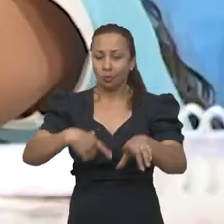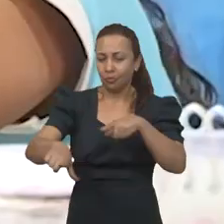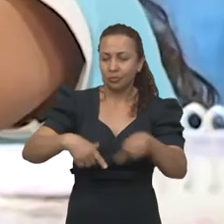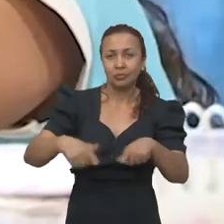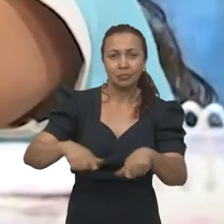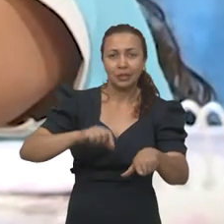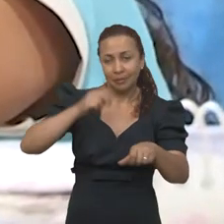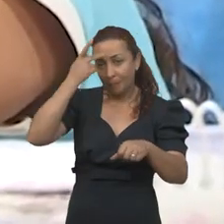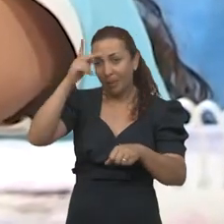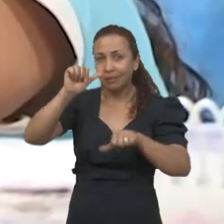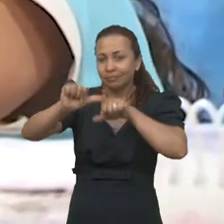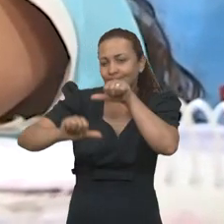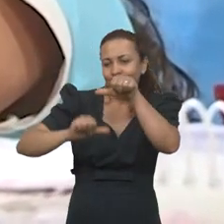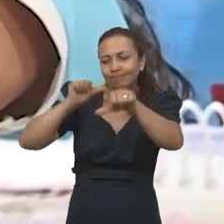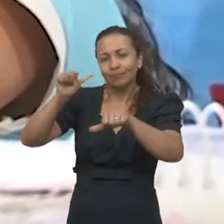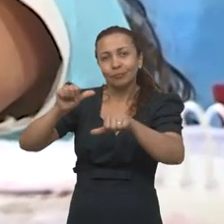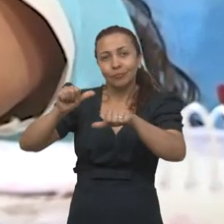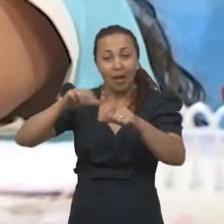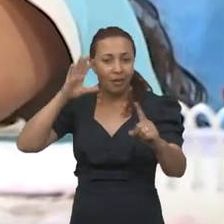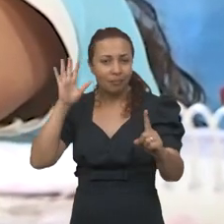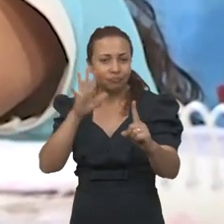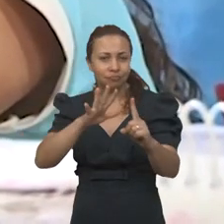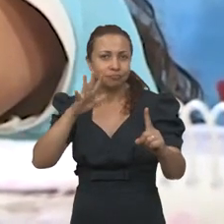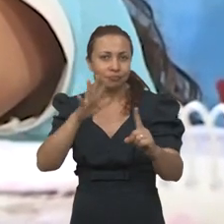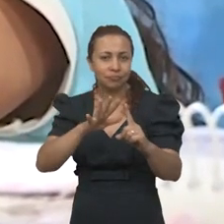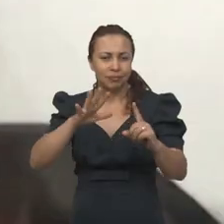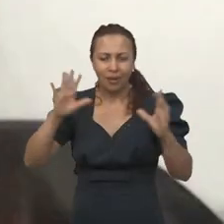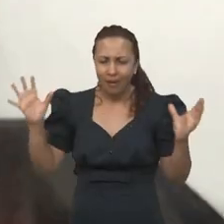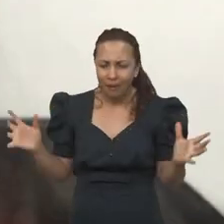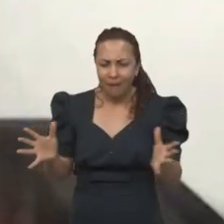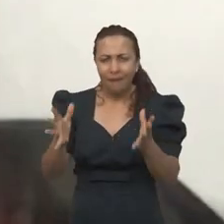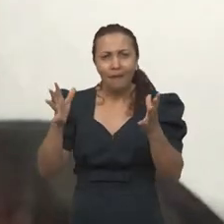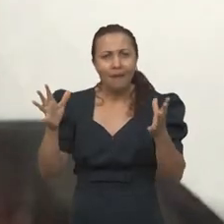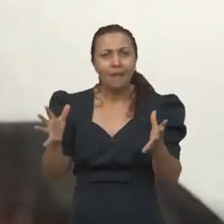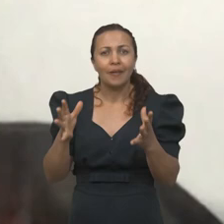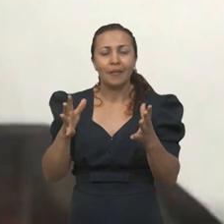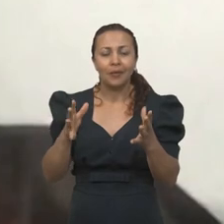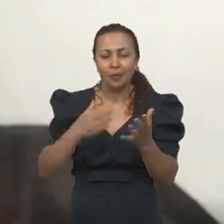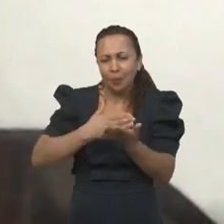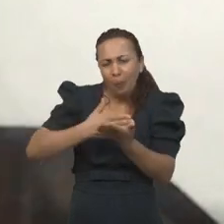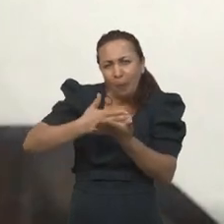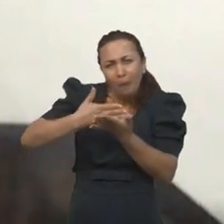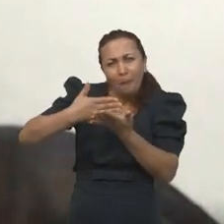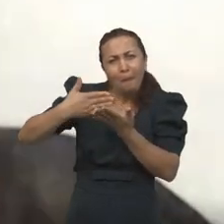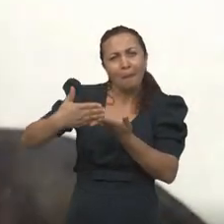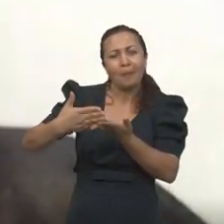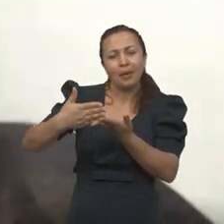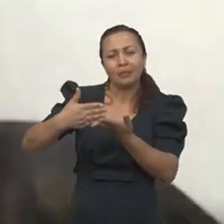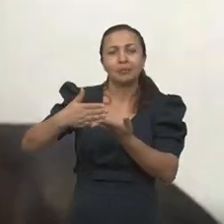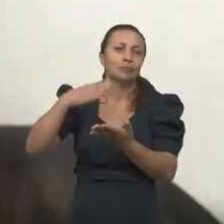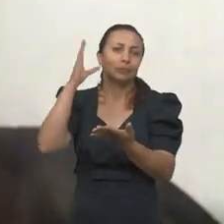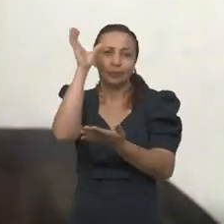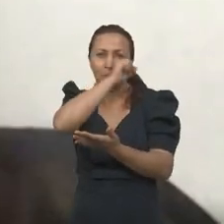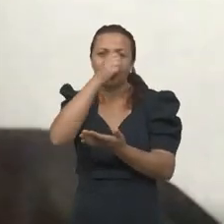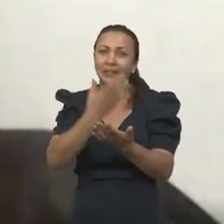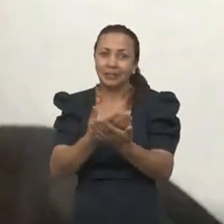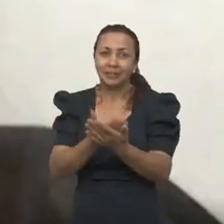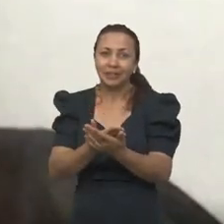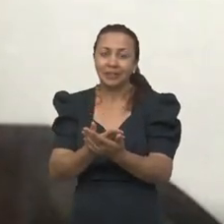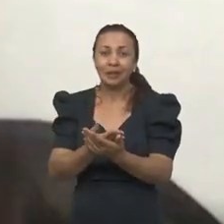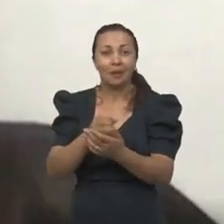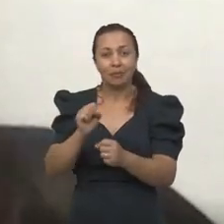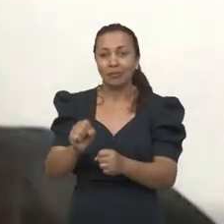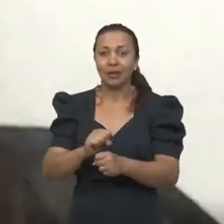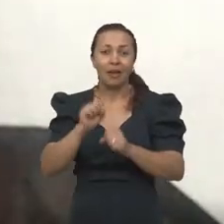exatamente em desenvolver e estimular esses precursores nos anos iniciais mesmo. Anos iniciais que a gente